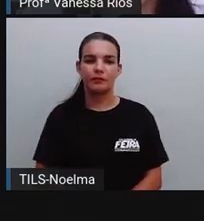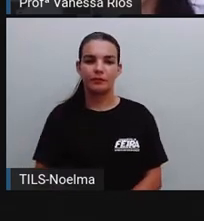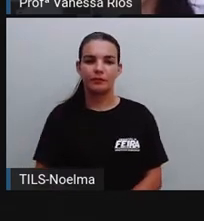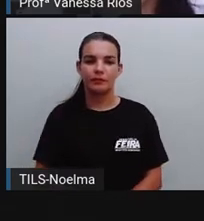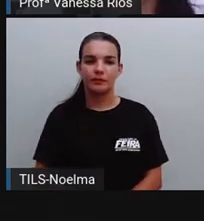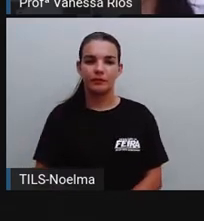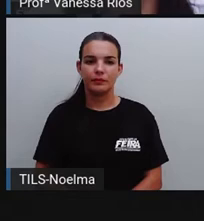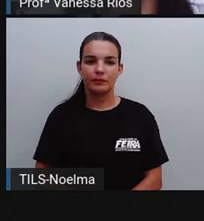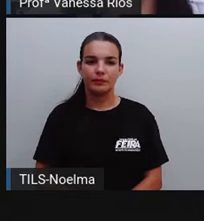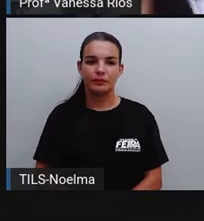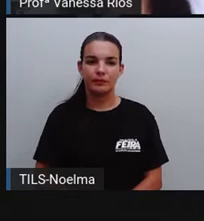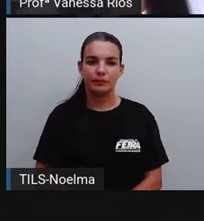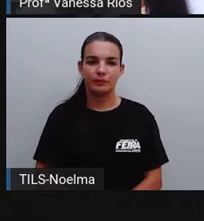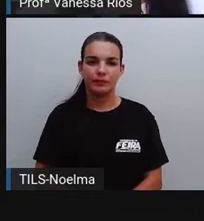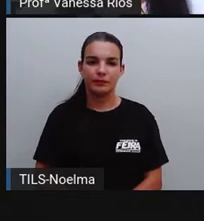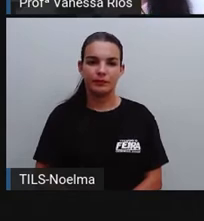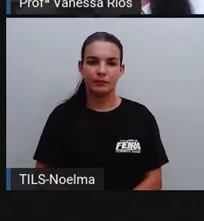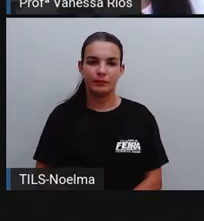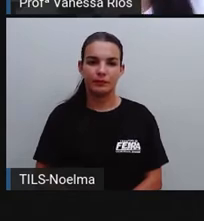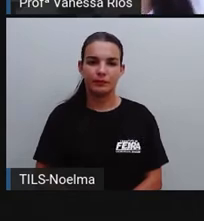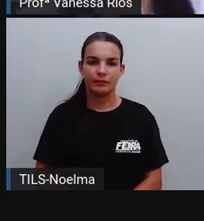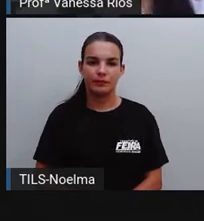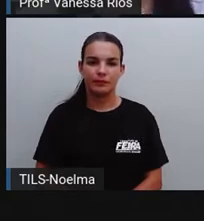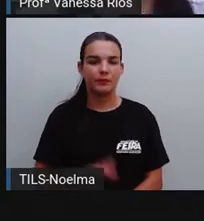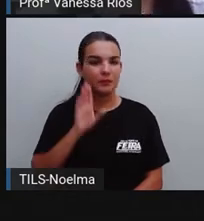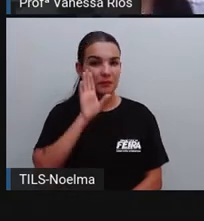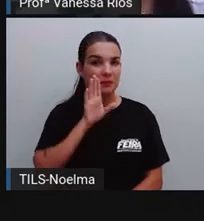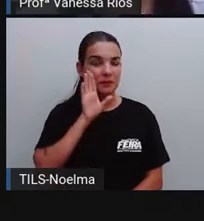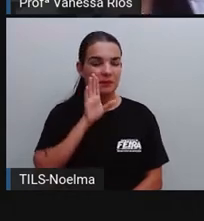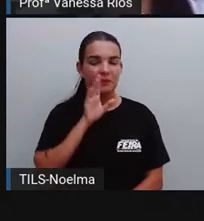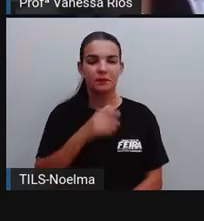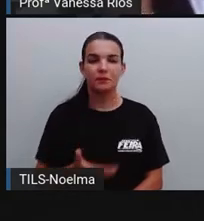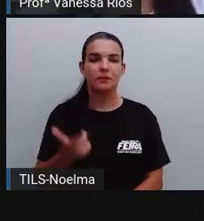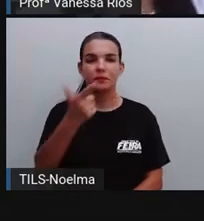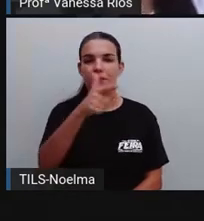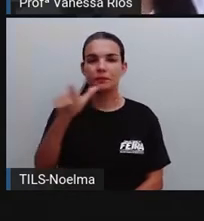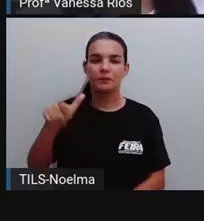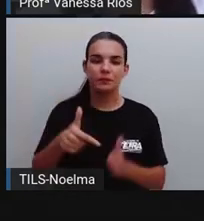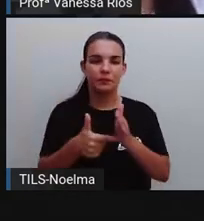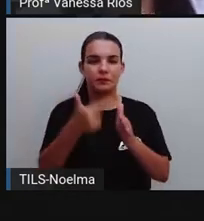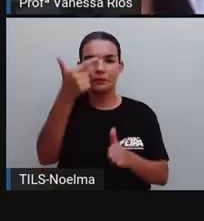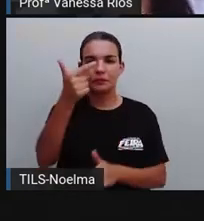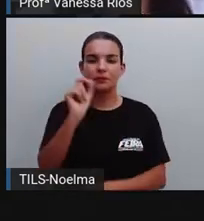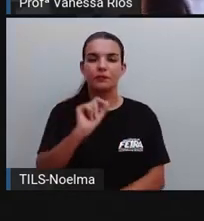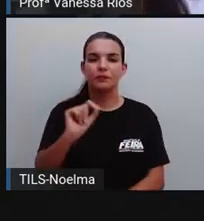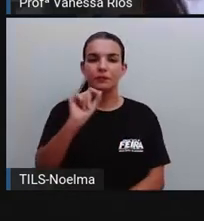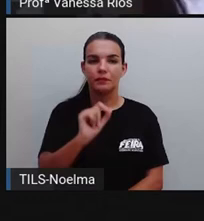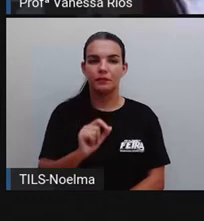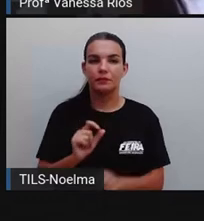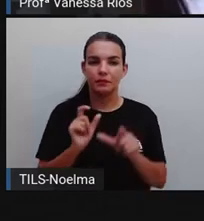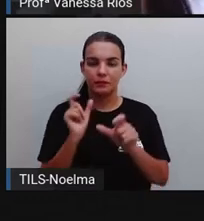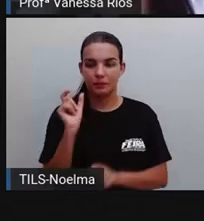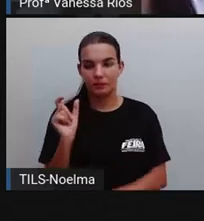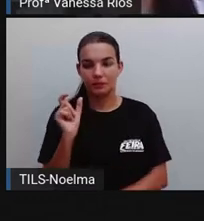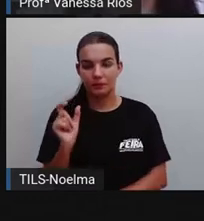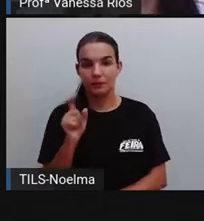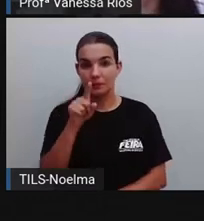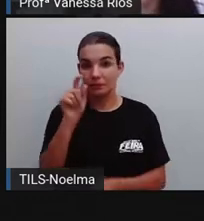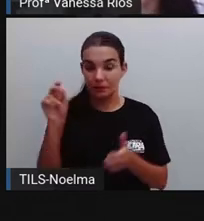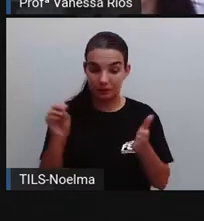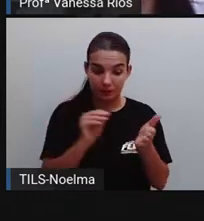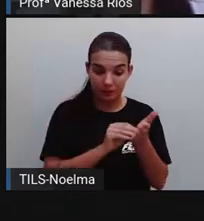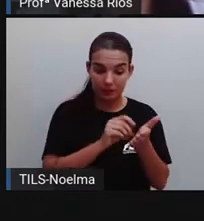Escreveram? Olhem só, que ótimo, não é? A segunda palavra que a Pró vai ditar e vocês vão